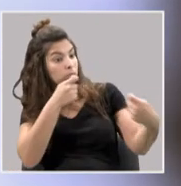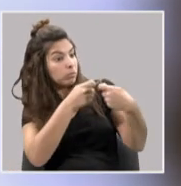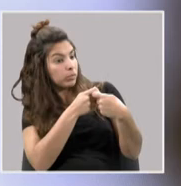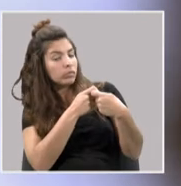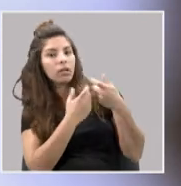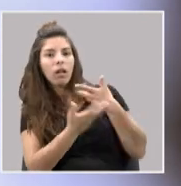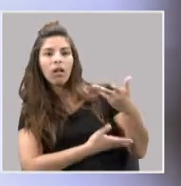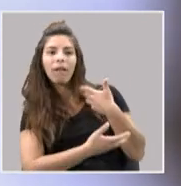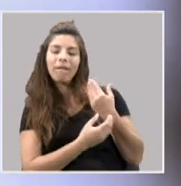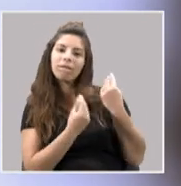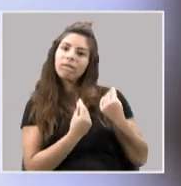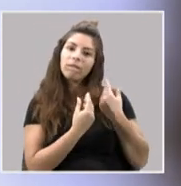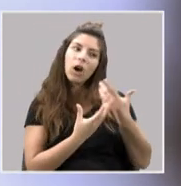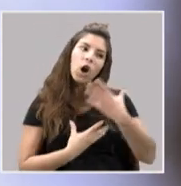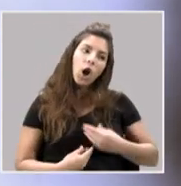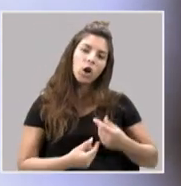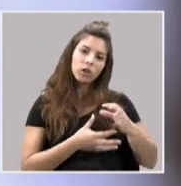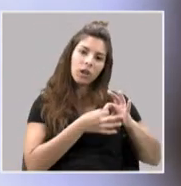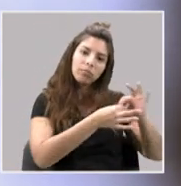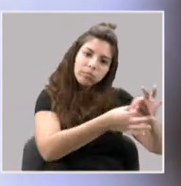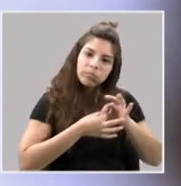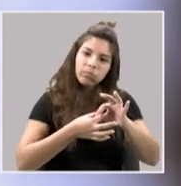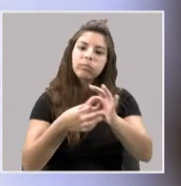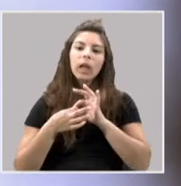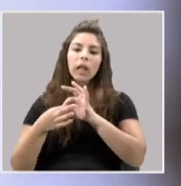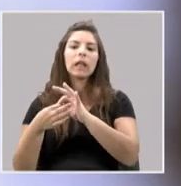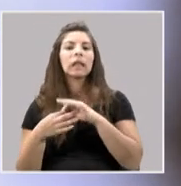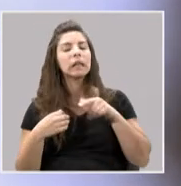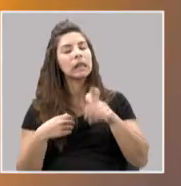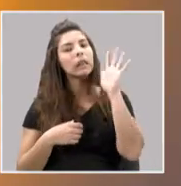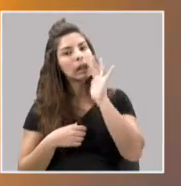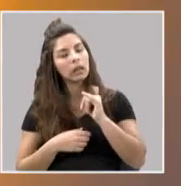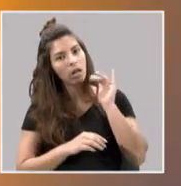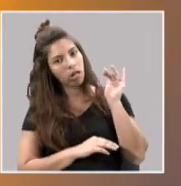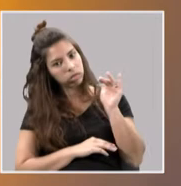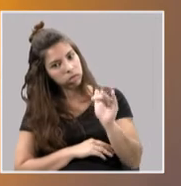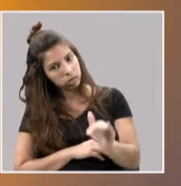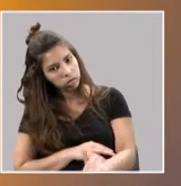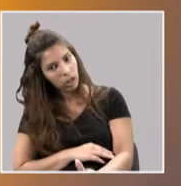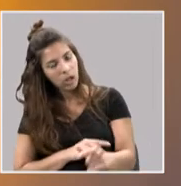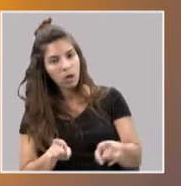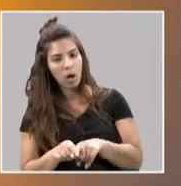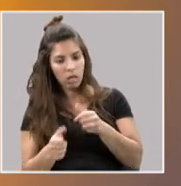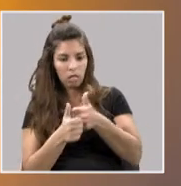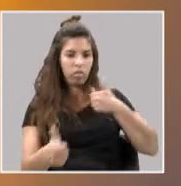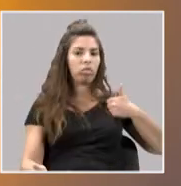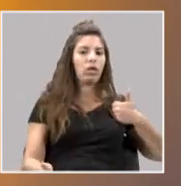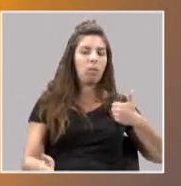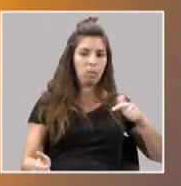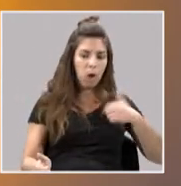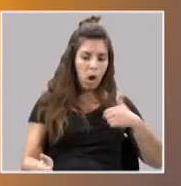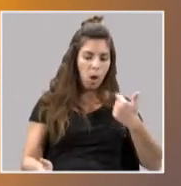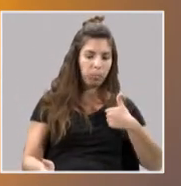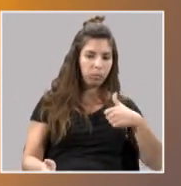com a Kaylee, perceberiam que não estavam sozinhos, digamos assim. Acho que a imersão chega a um ponto em que tu não te consegues distanciar